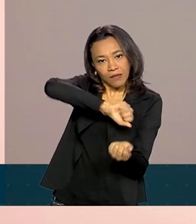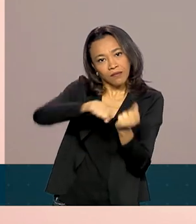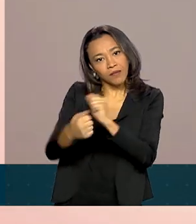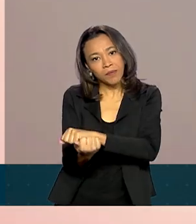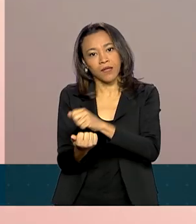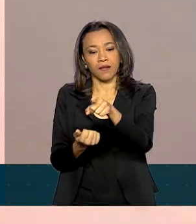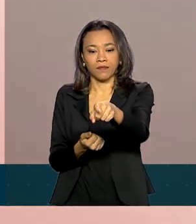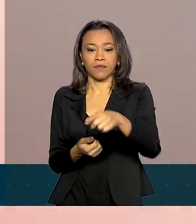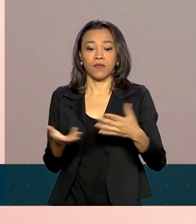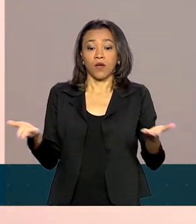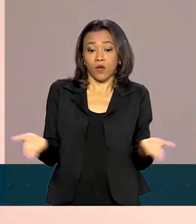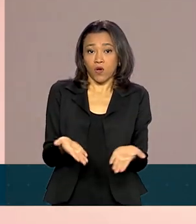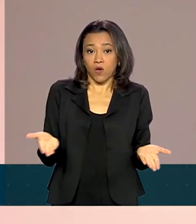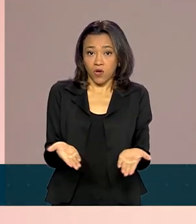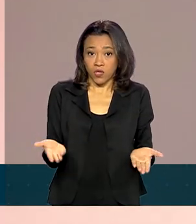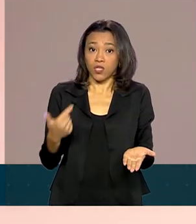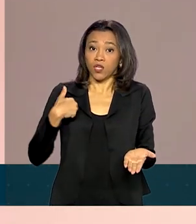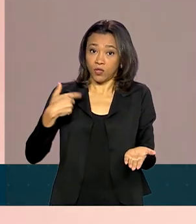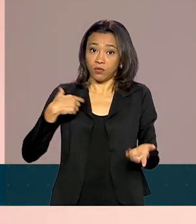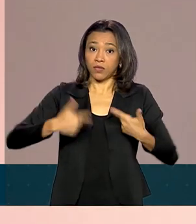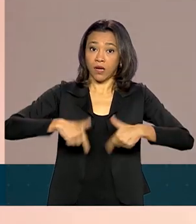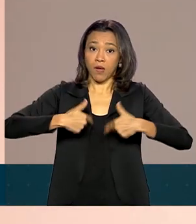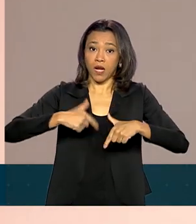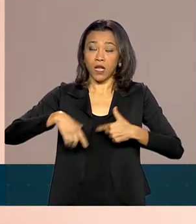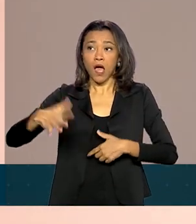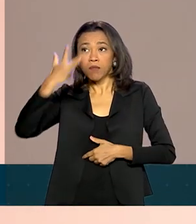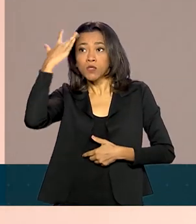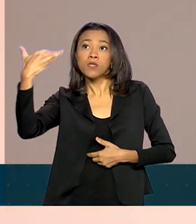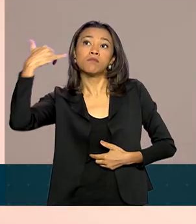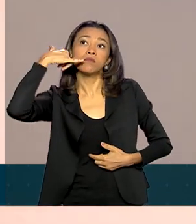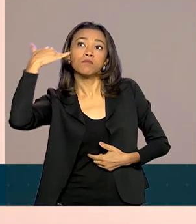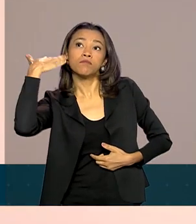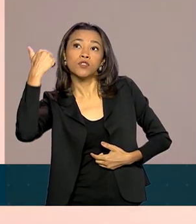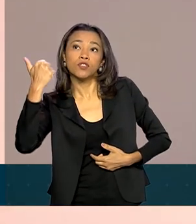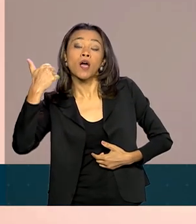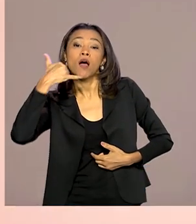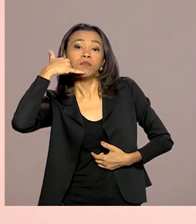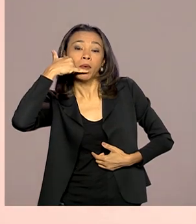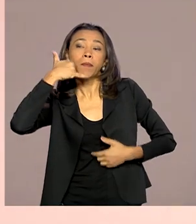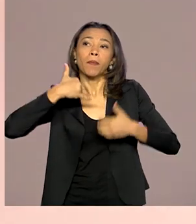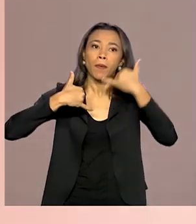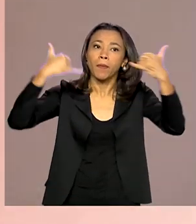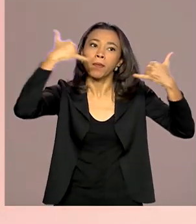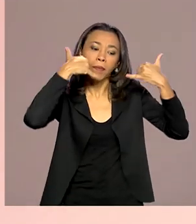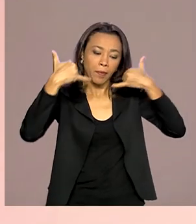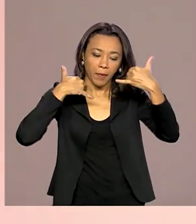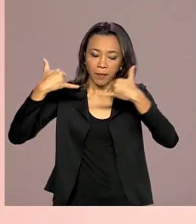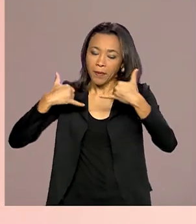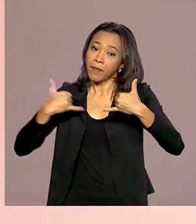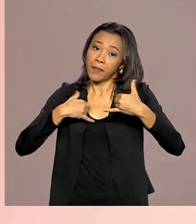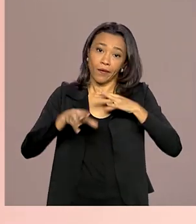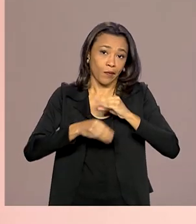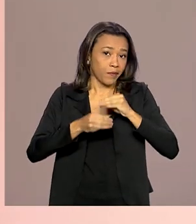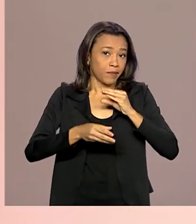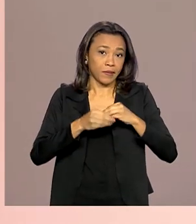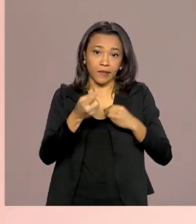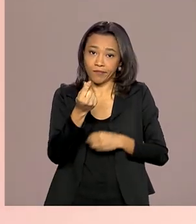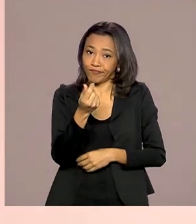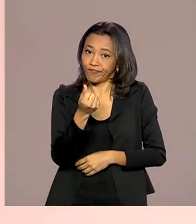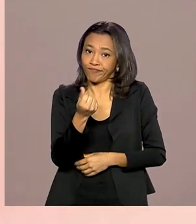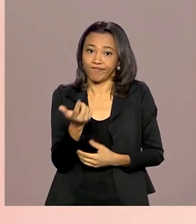eu tô trabalhando como delivery, né, pra poder complementar a renda, senão a gente não